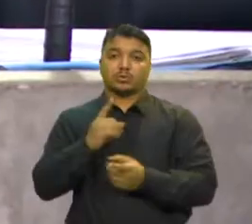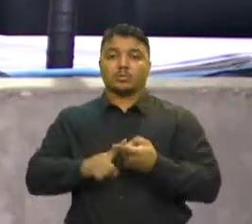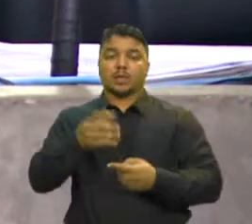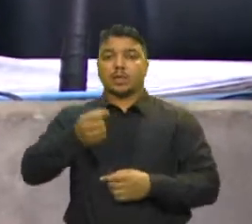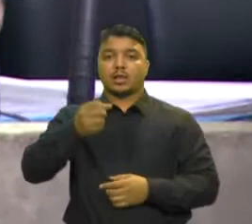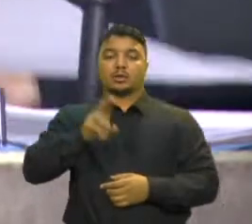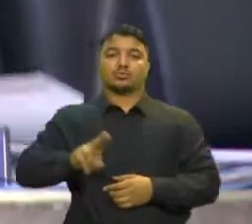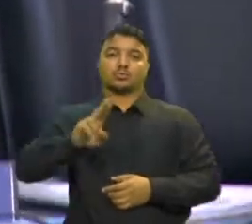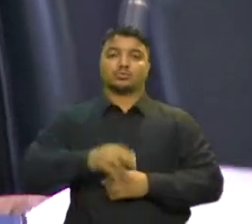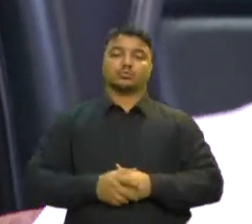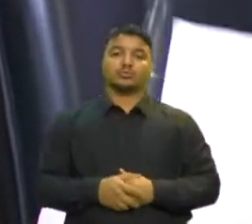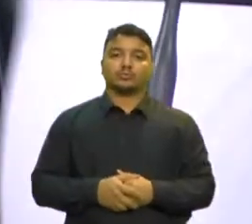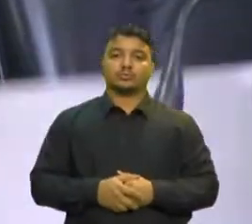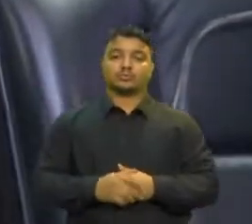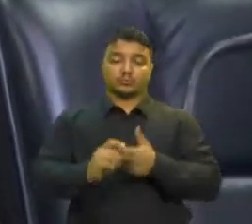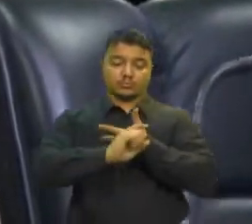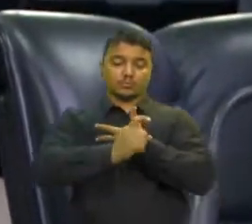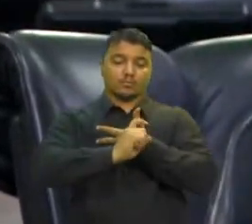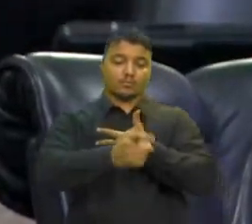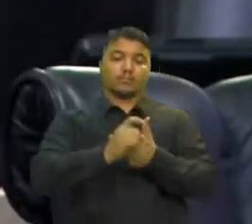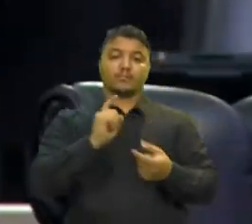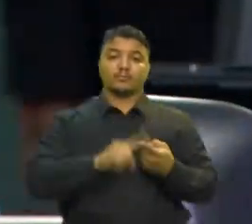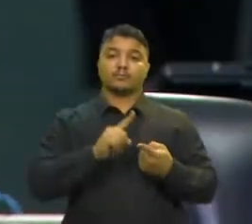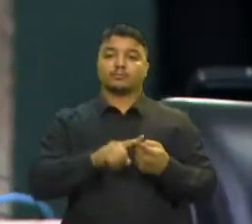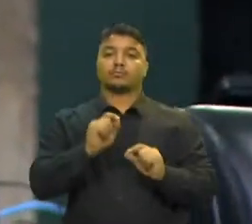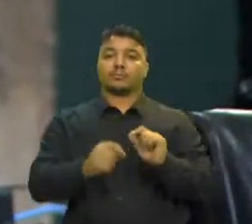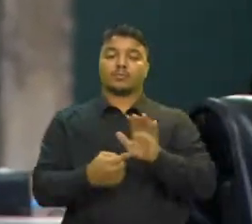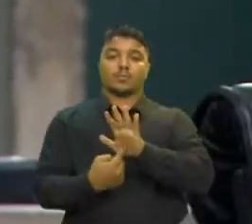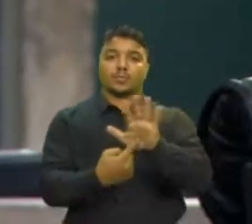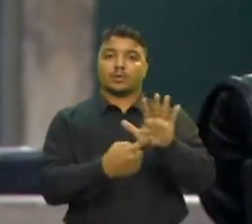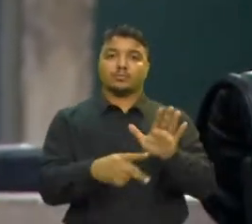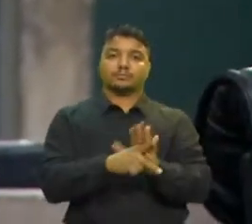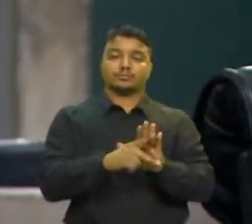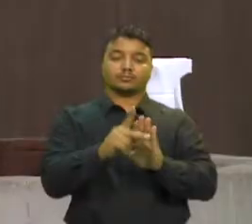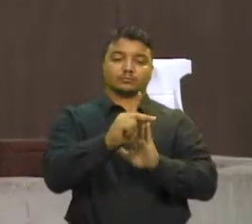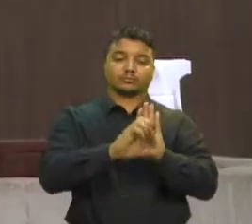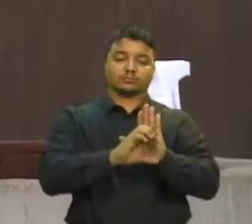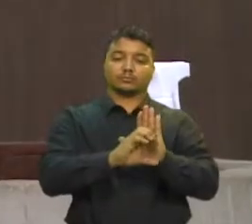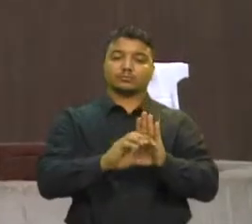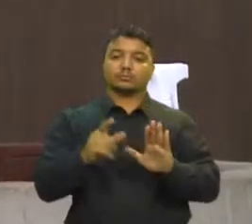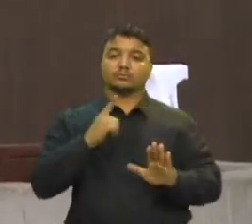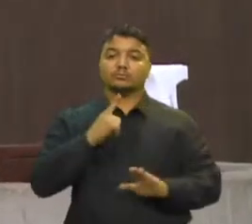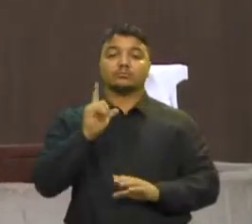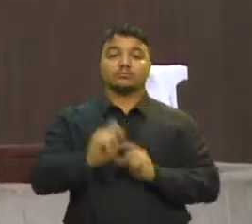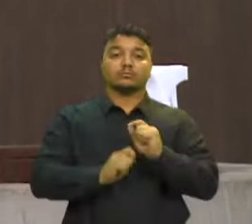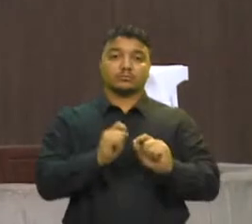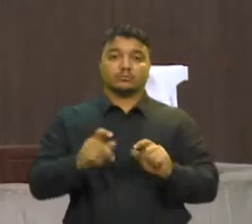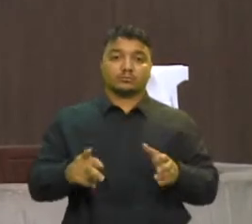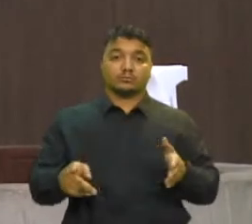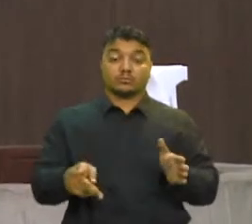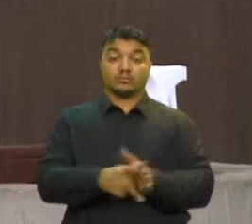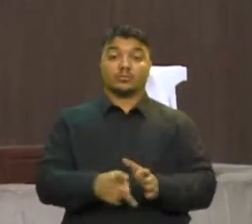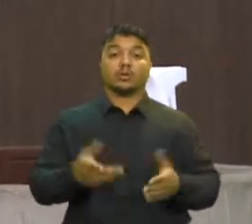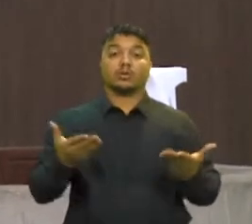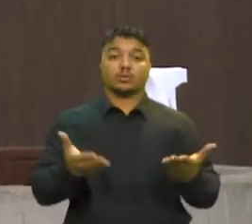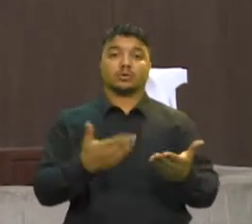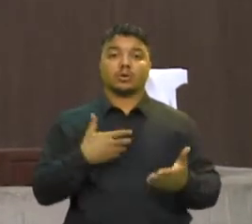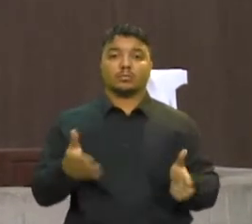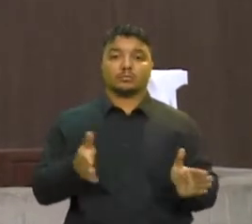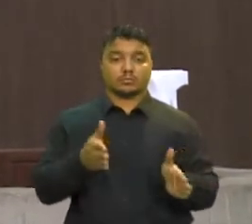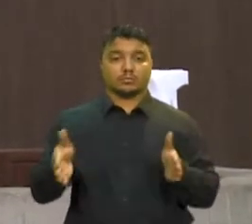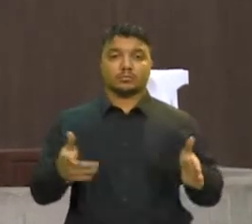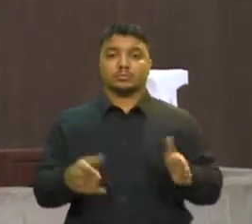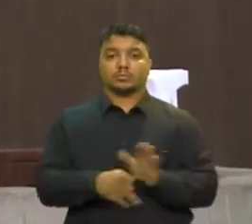O Poder Executivo também apresentou a proposta de emenda constitucional que dispõe sobre a prorrogação excepcional de